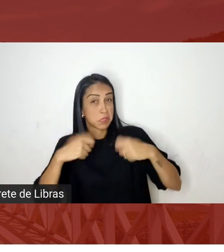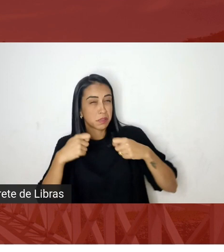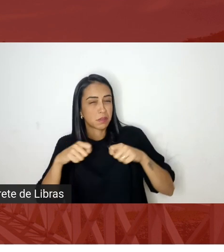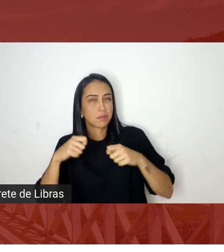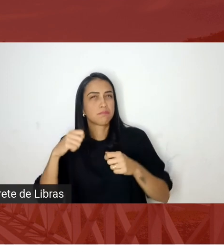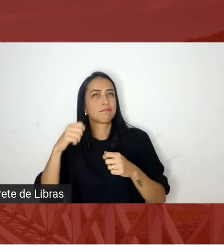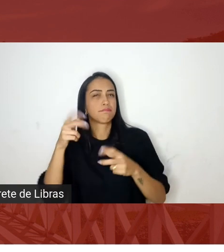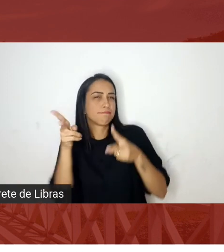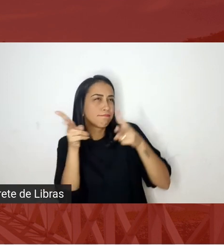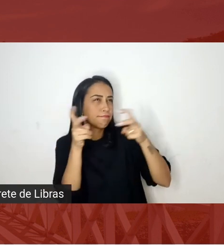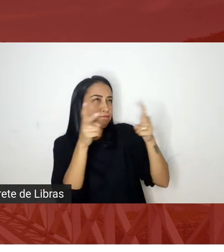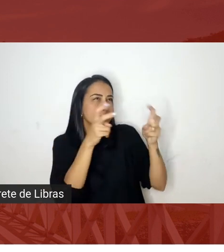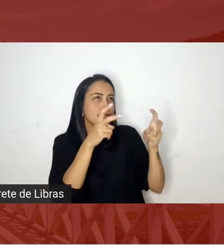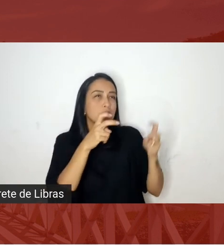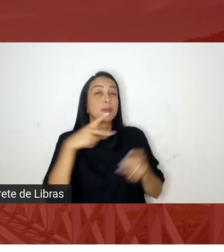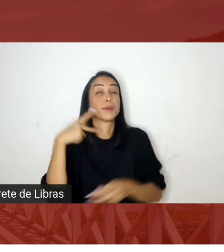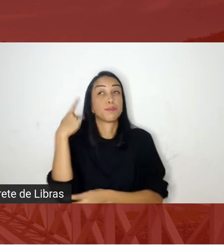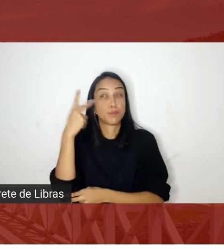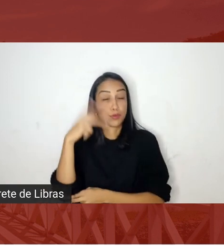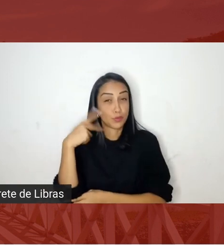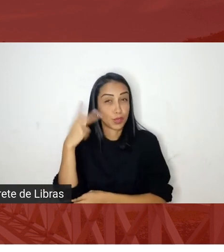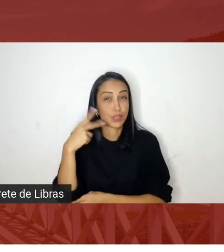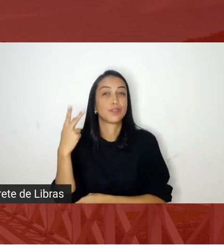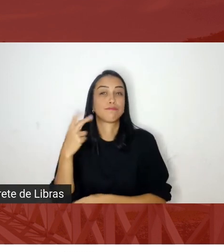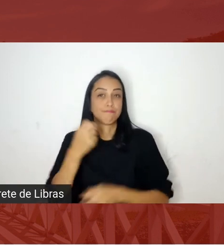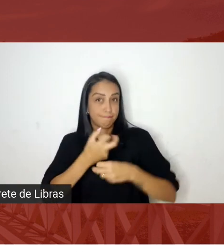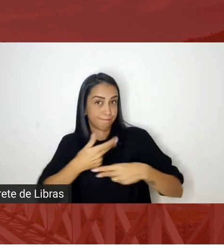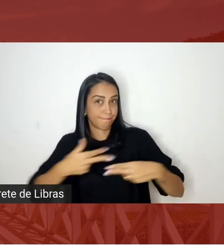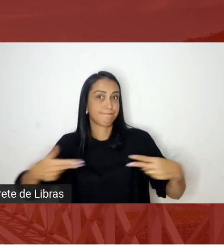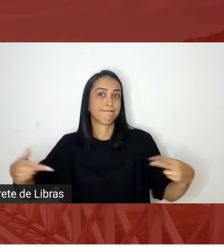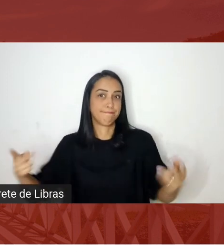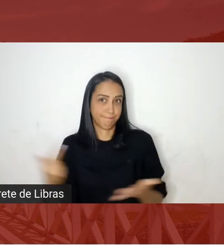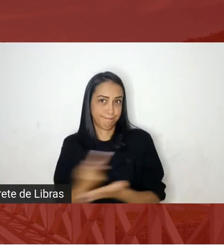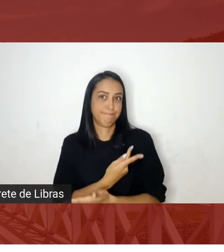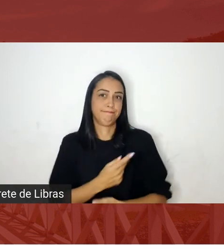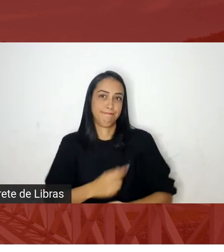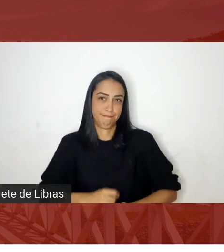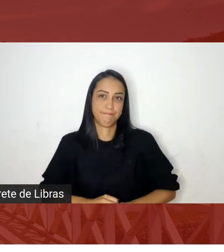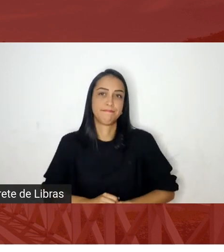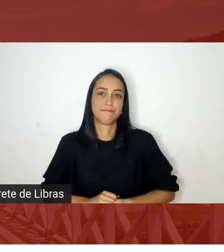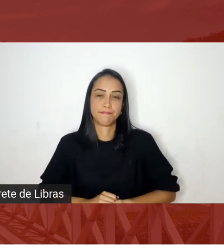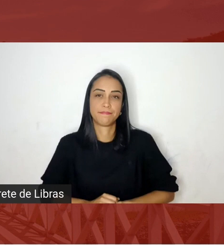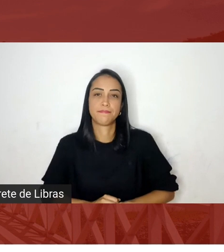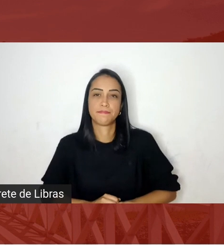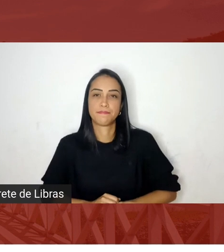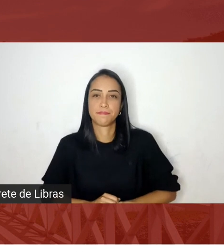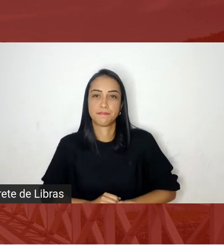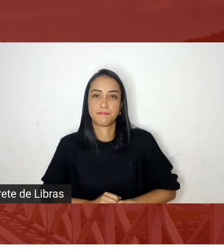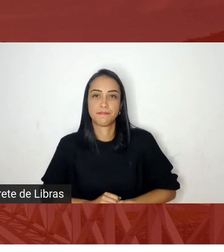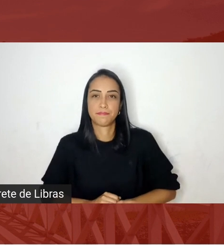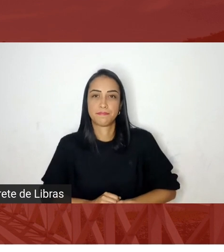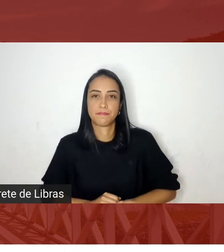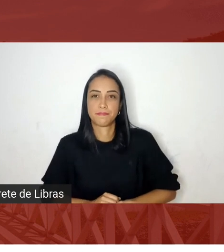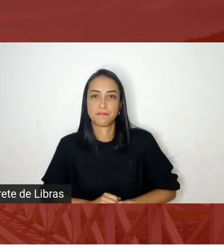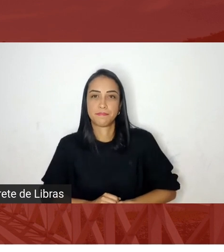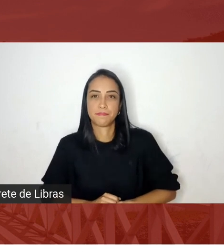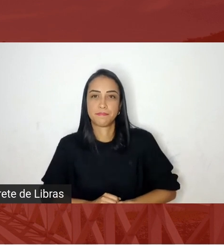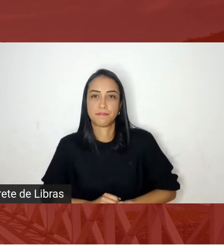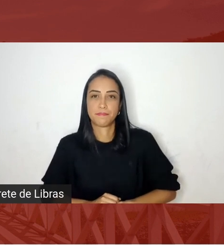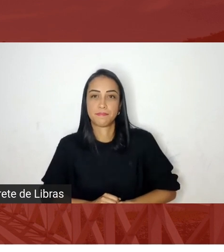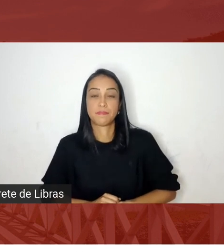ideológico desse tipo de coisa juntamente a essas a essas injúrias